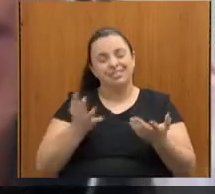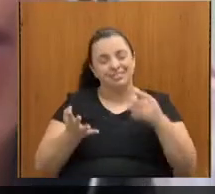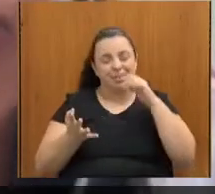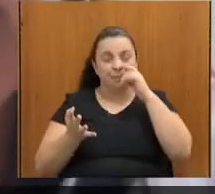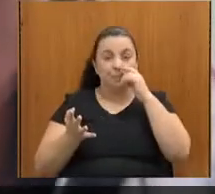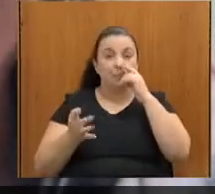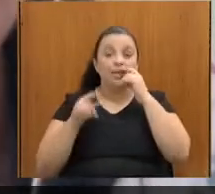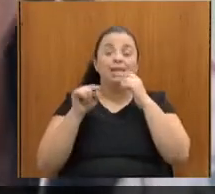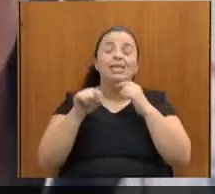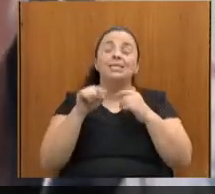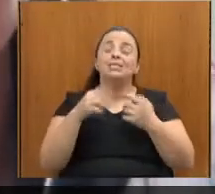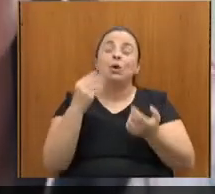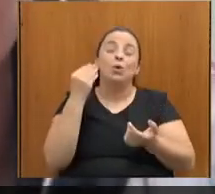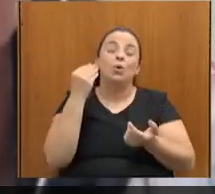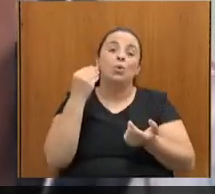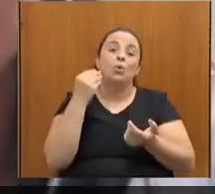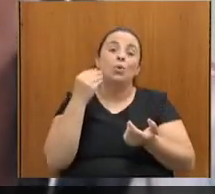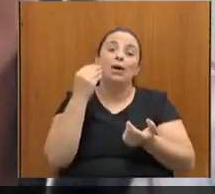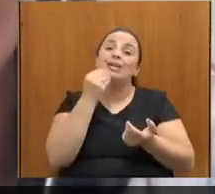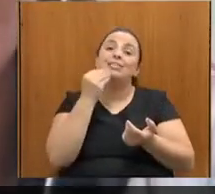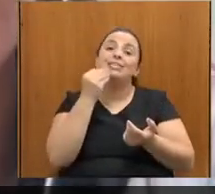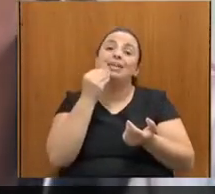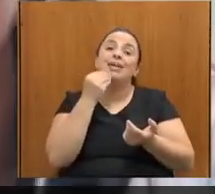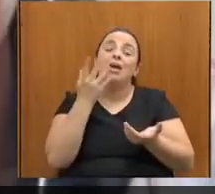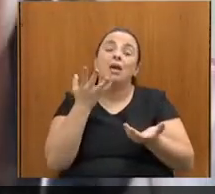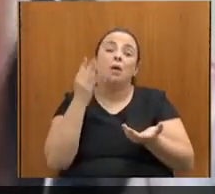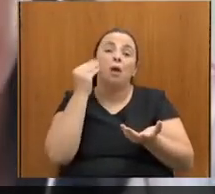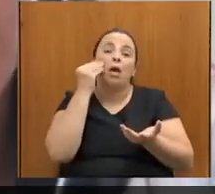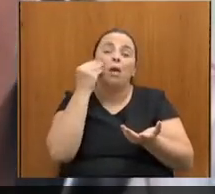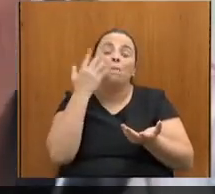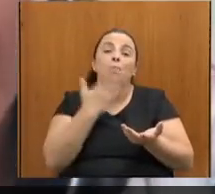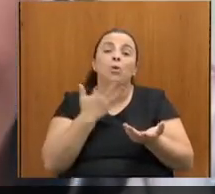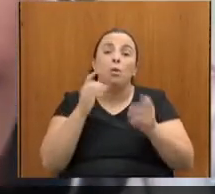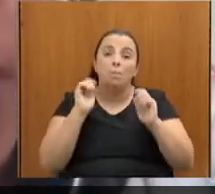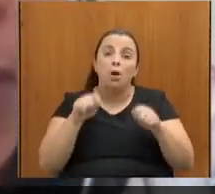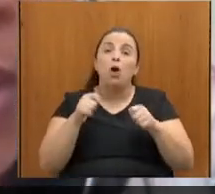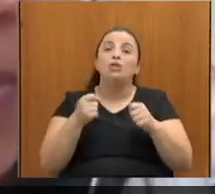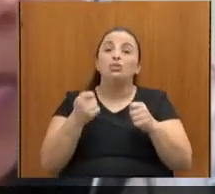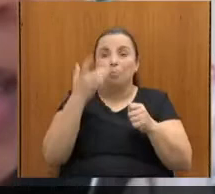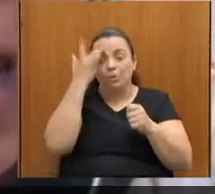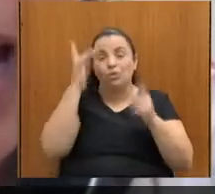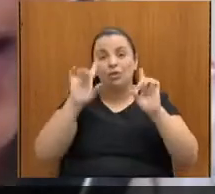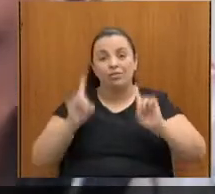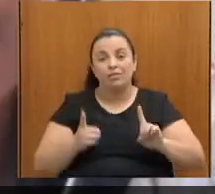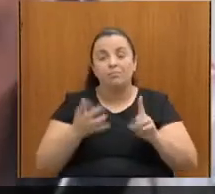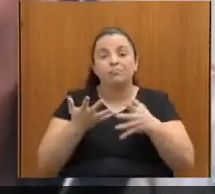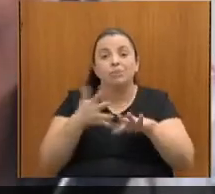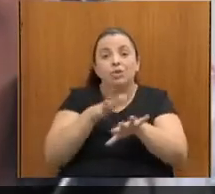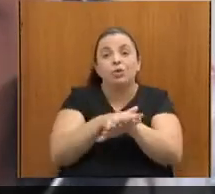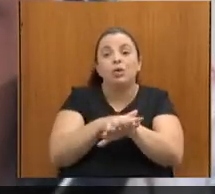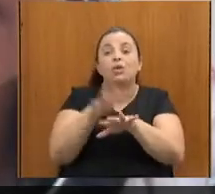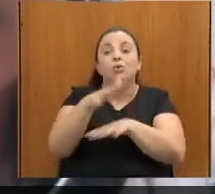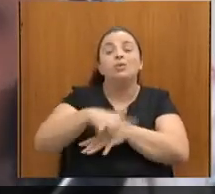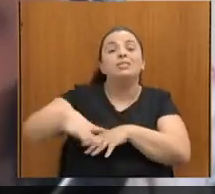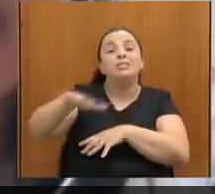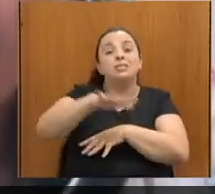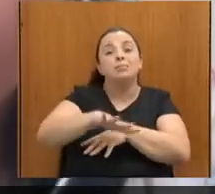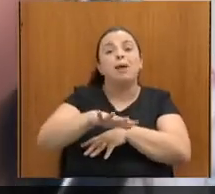acessível, de como de fato incluir as pessoas com deficiência nos nossos espaços públicos. Além do projeto